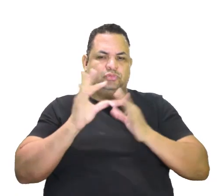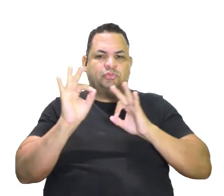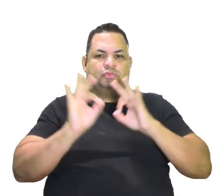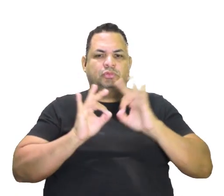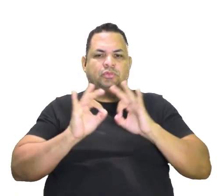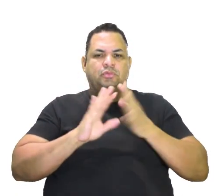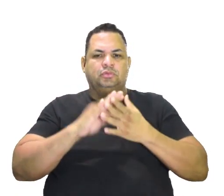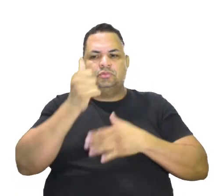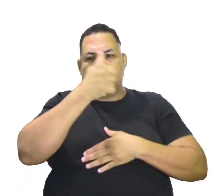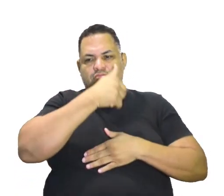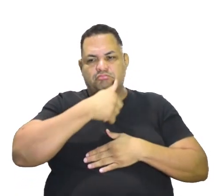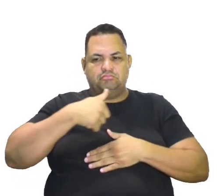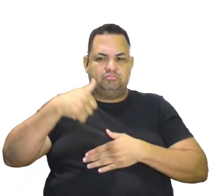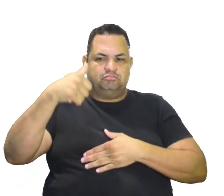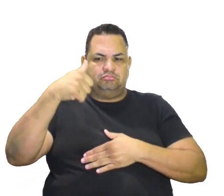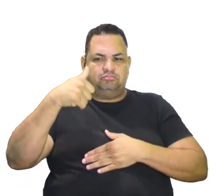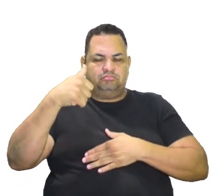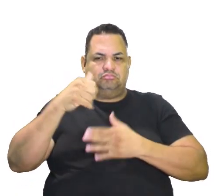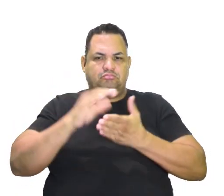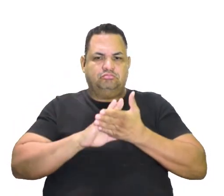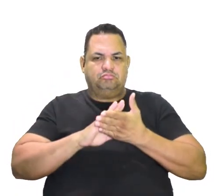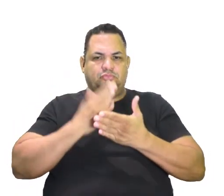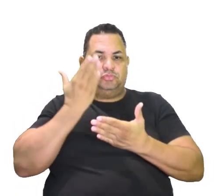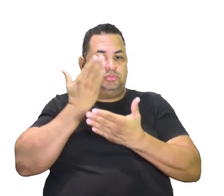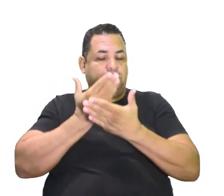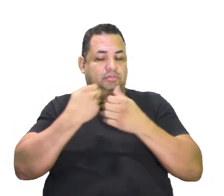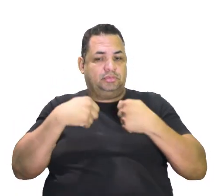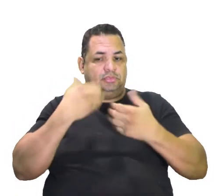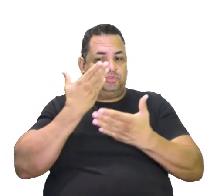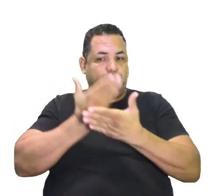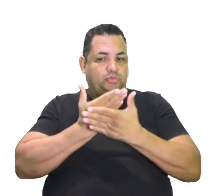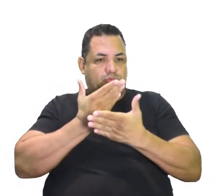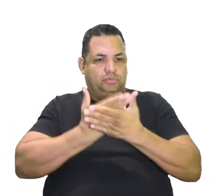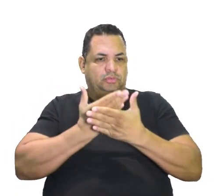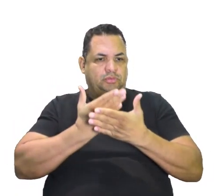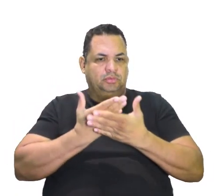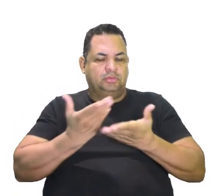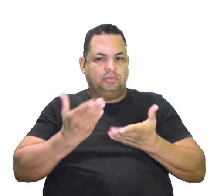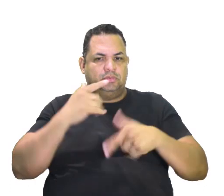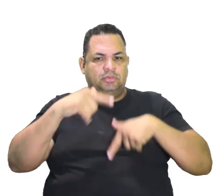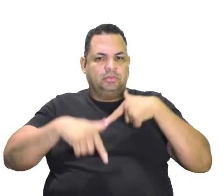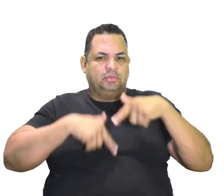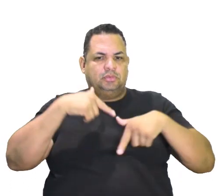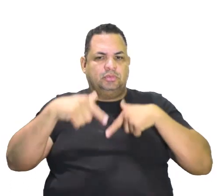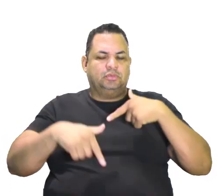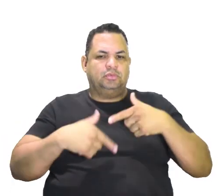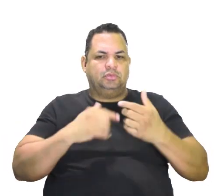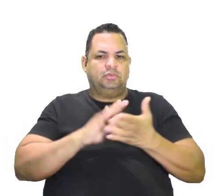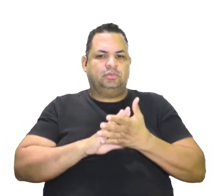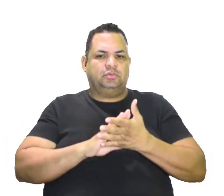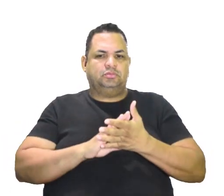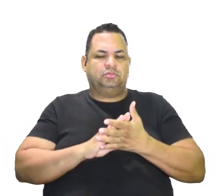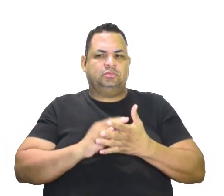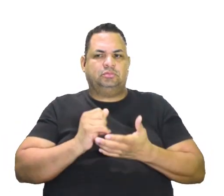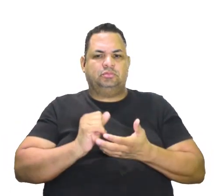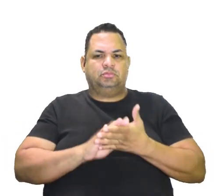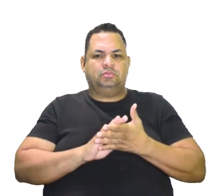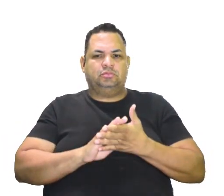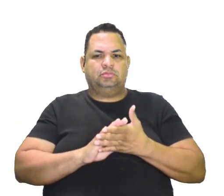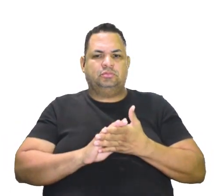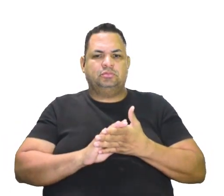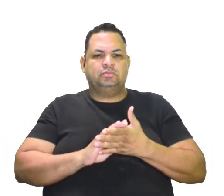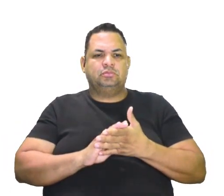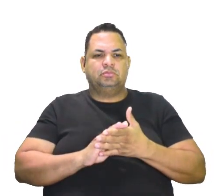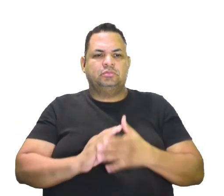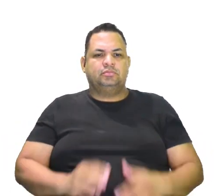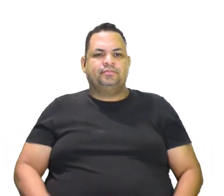especializar, né? É o item citado assim aqui, a especialização da mão de